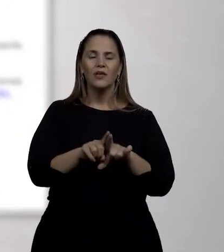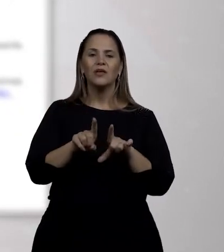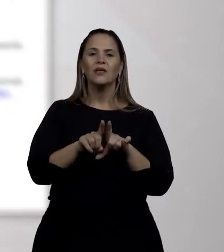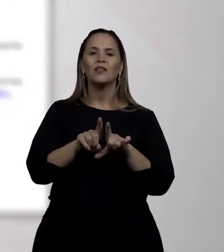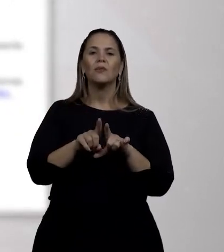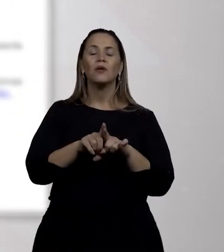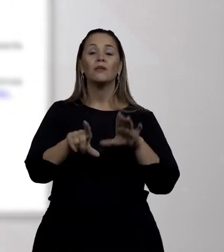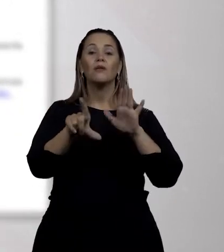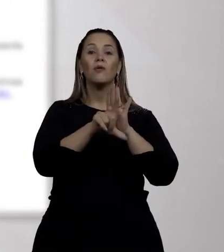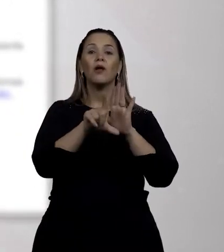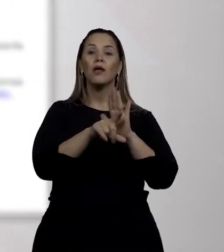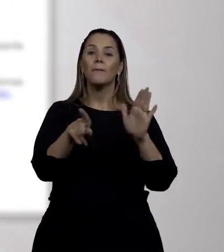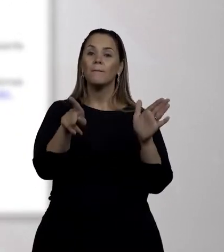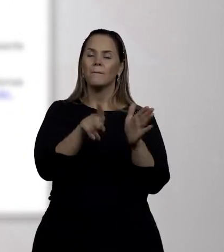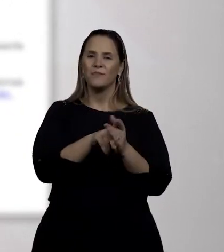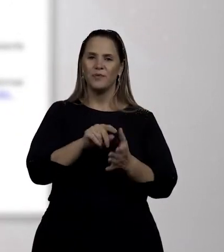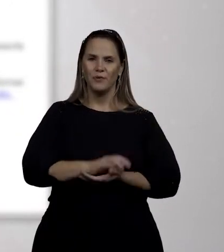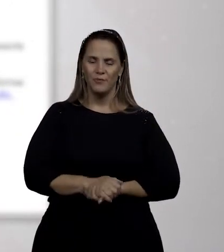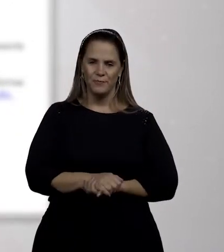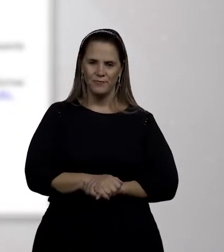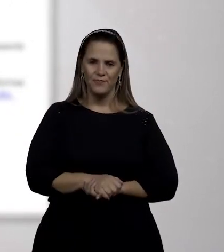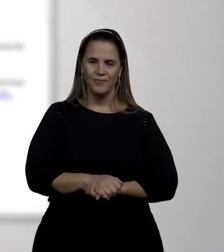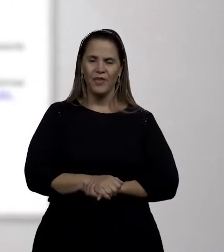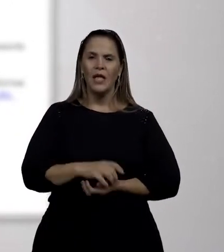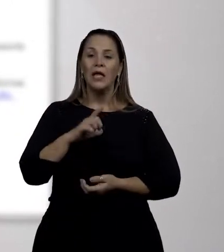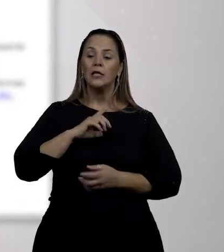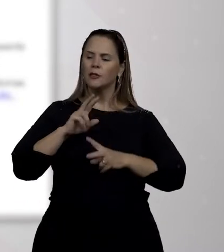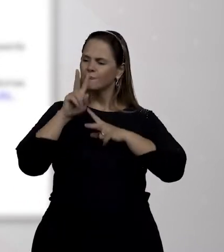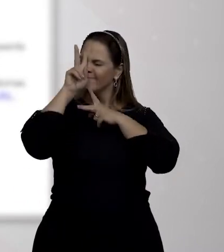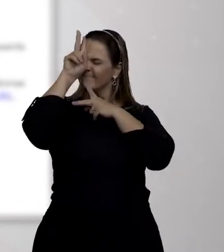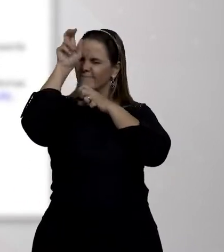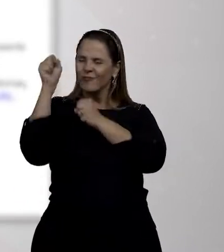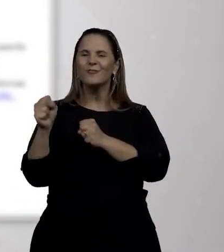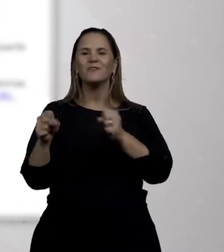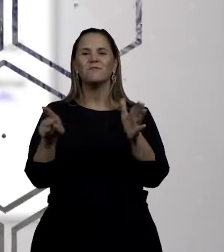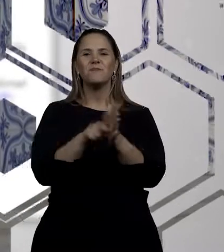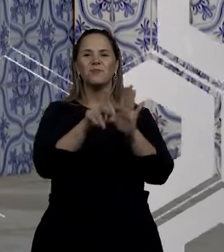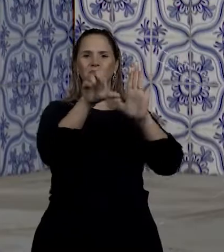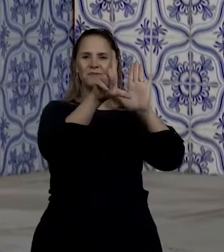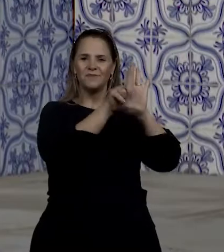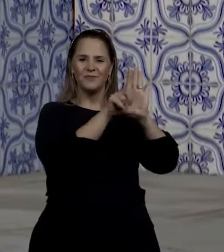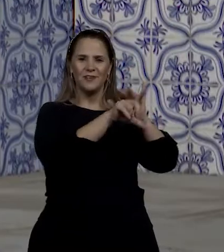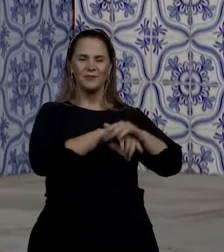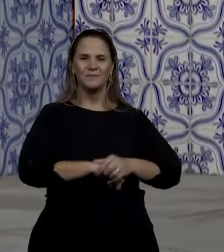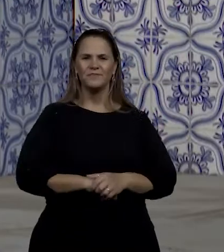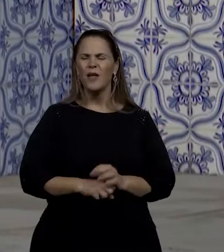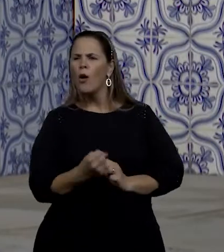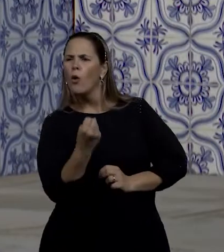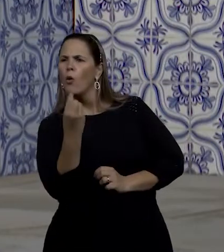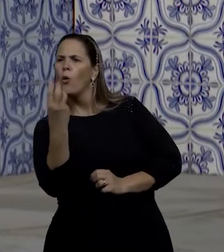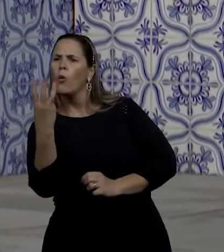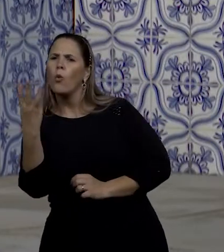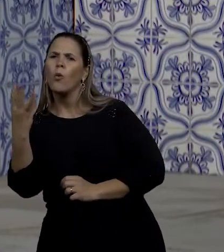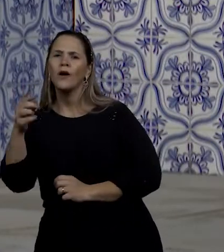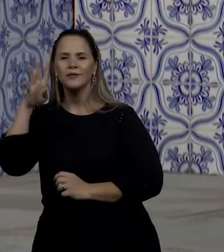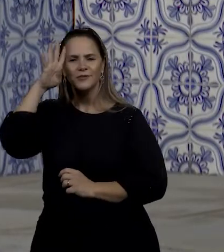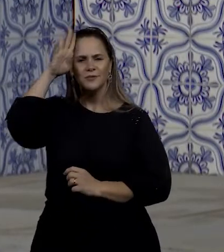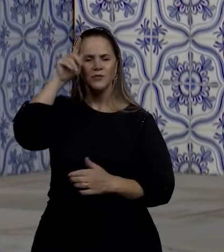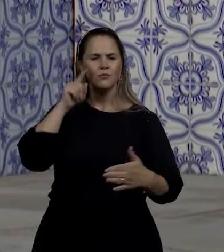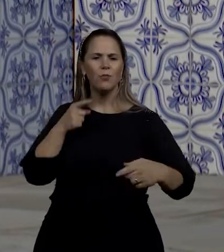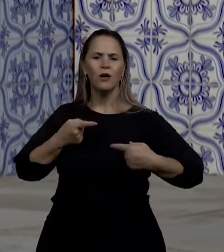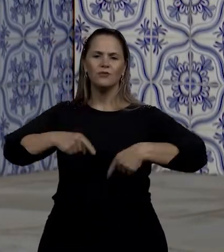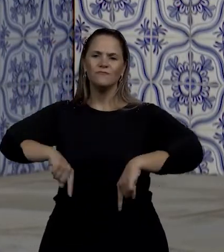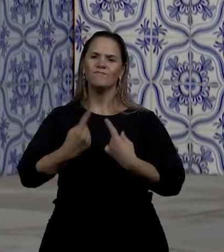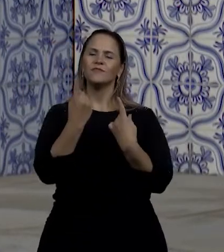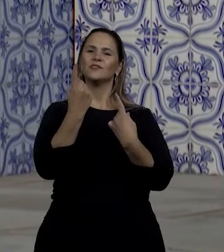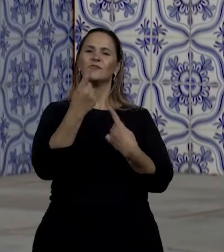constitucional, ou seja, tem força de lei. Quais são os principais desafios para a inclusão